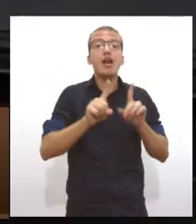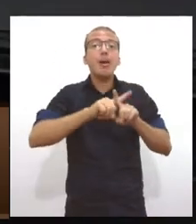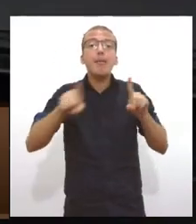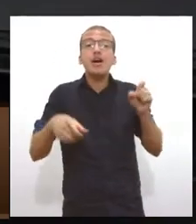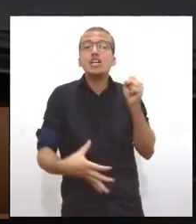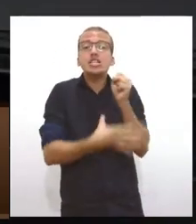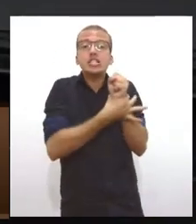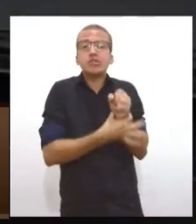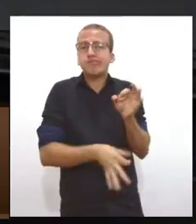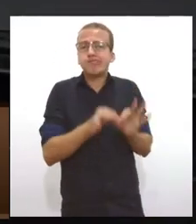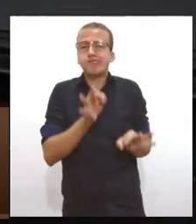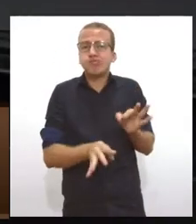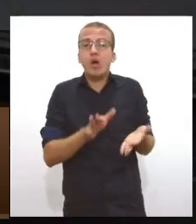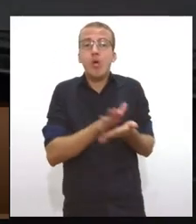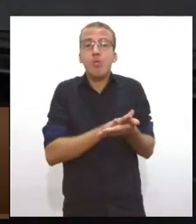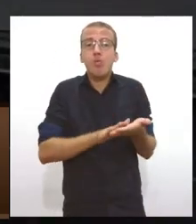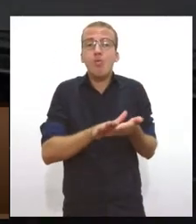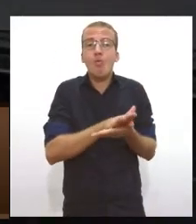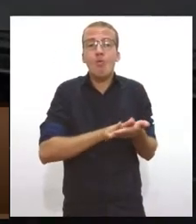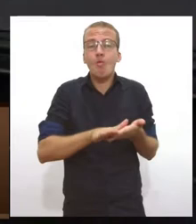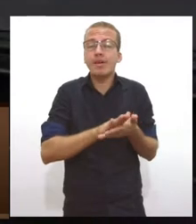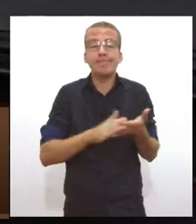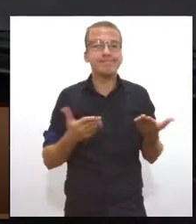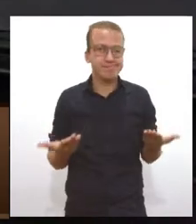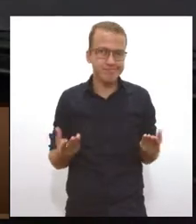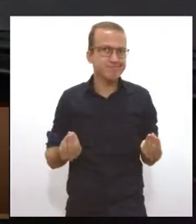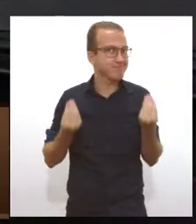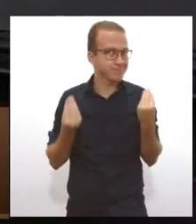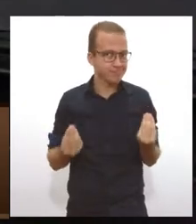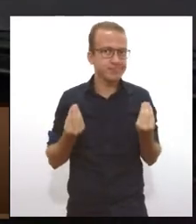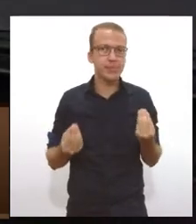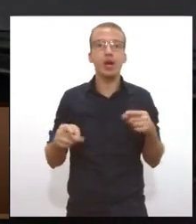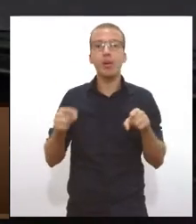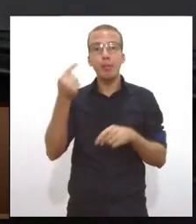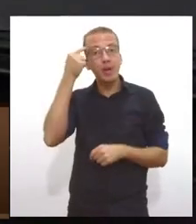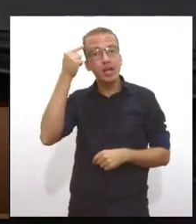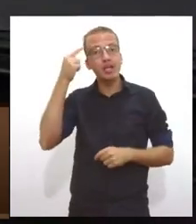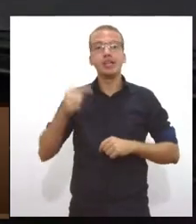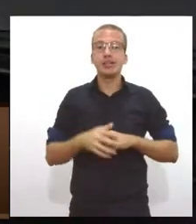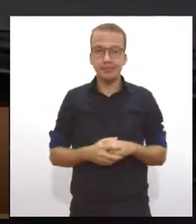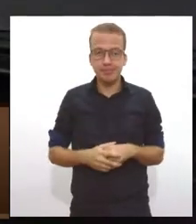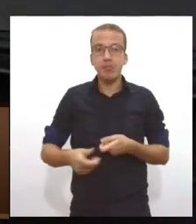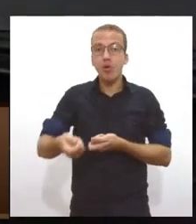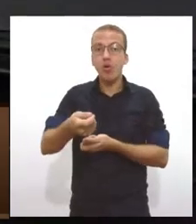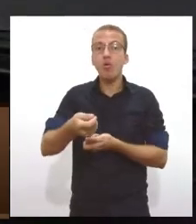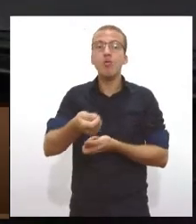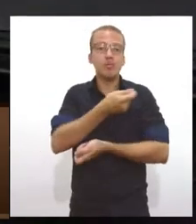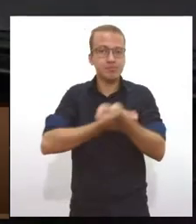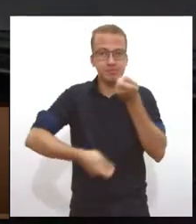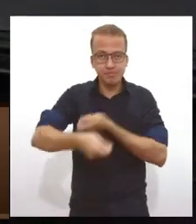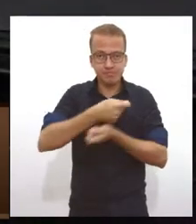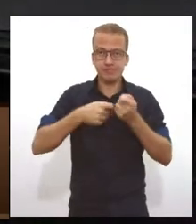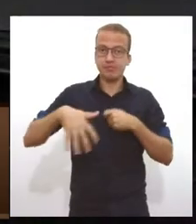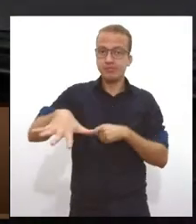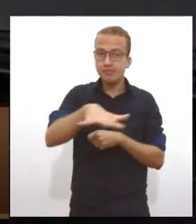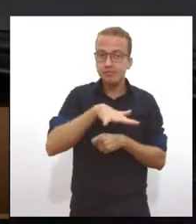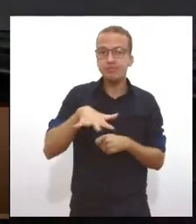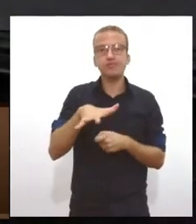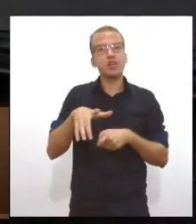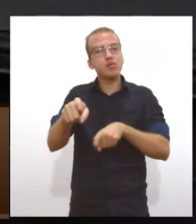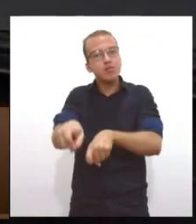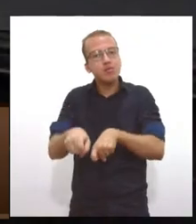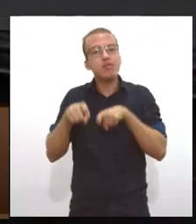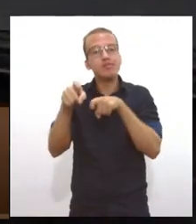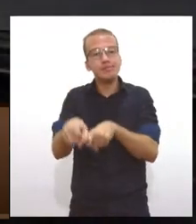Você imagina um empreendedor do agronegócio, por exemplo, no Piauí tem, ele, ah, vou estar dispensado do